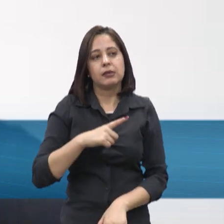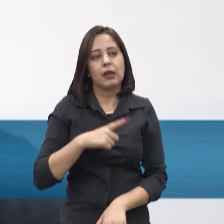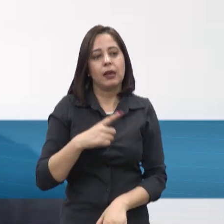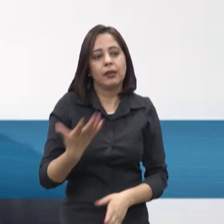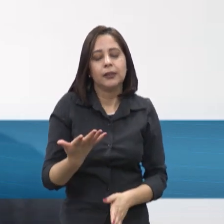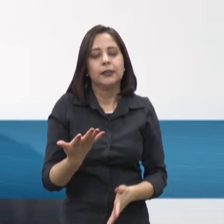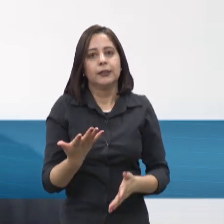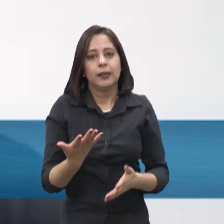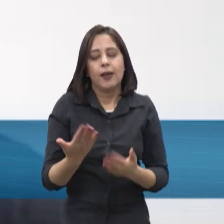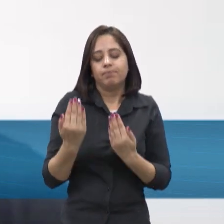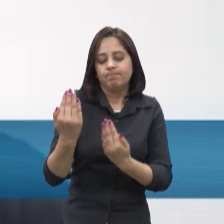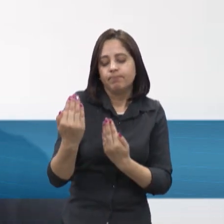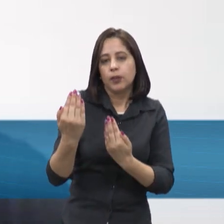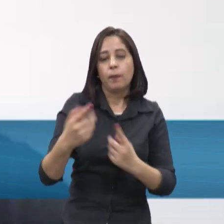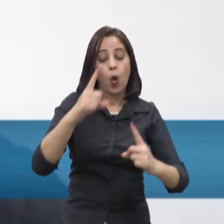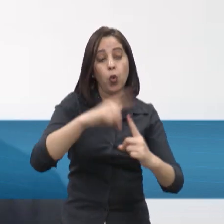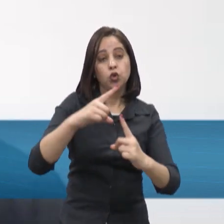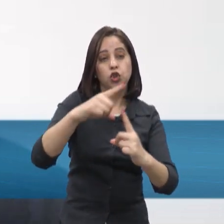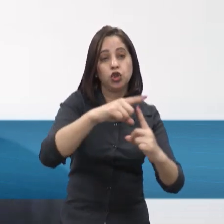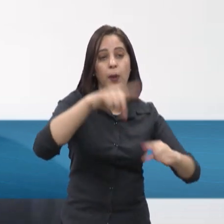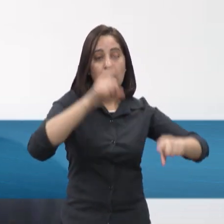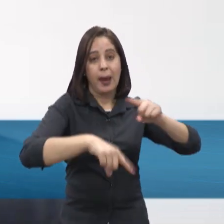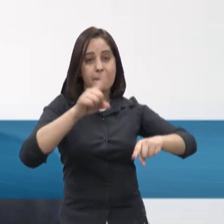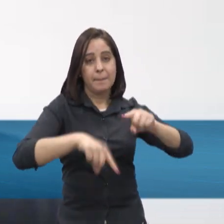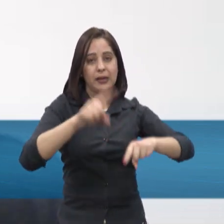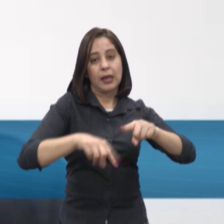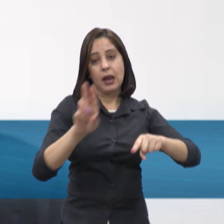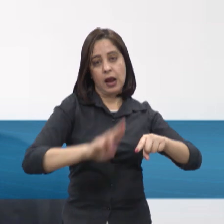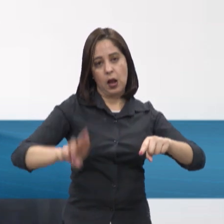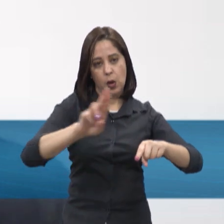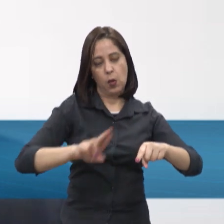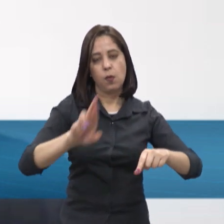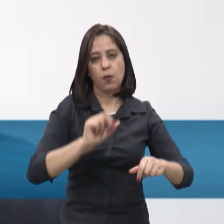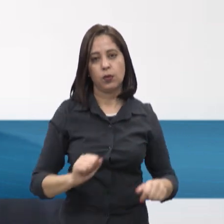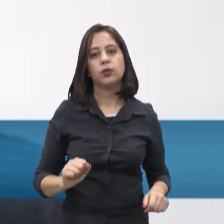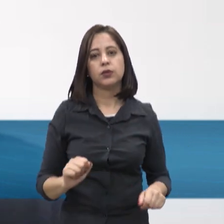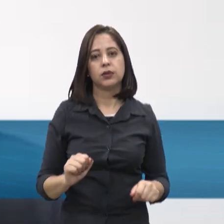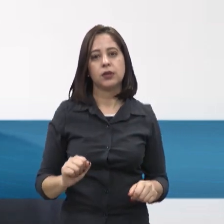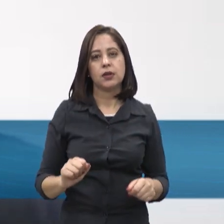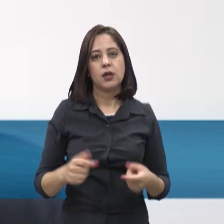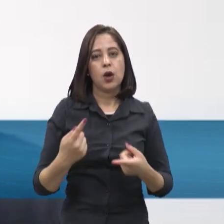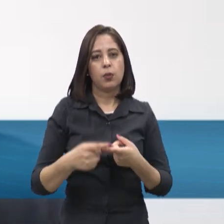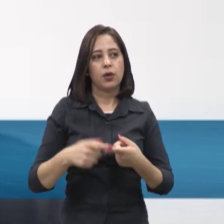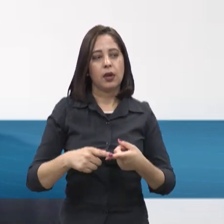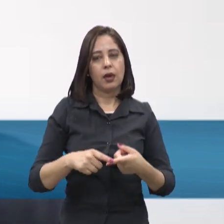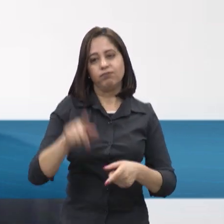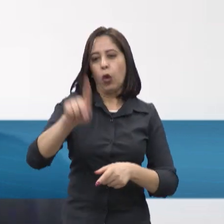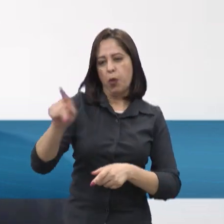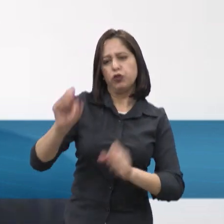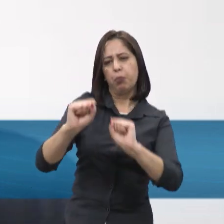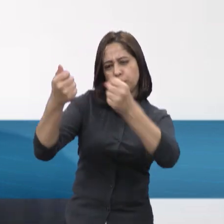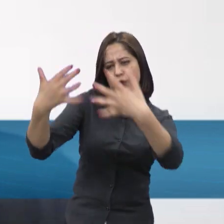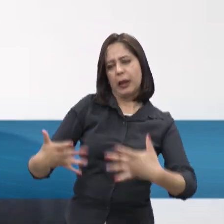de matéria-prima, a fonte da energia que é gerada, que o professor até pode esclarecer um pouco melhor em relação a isso,